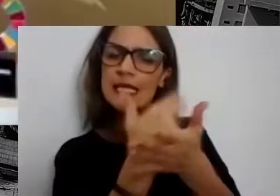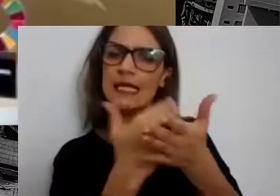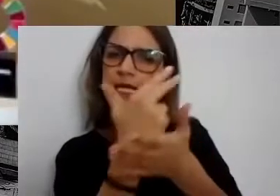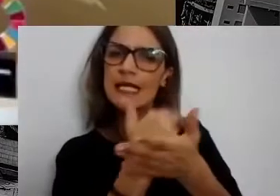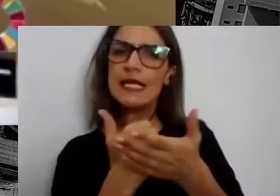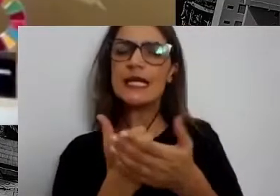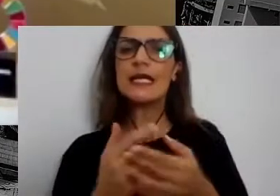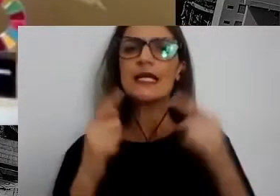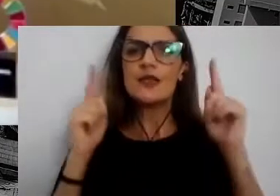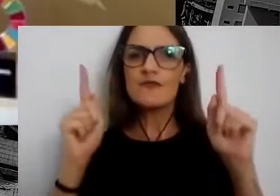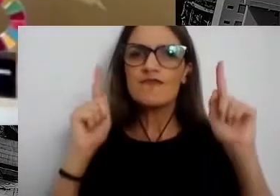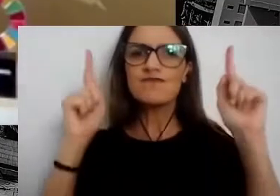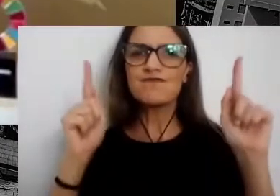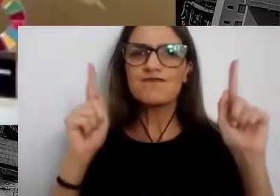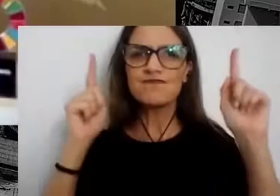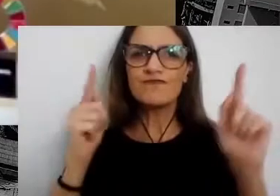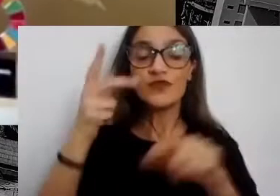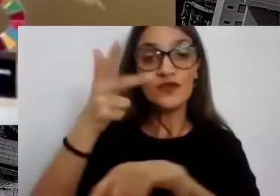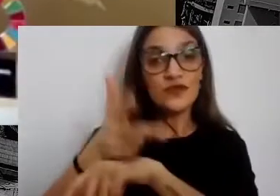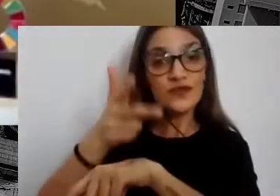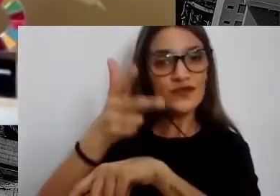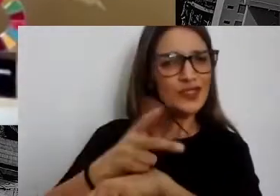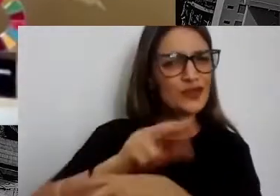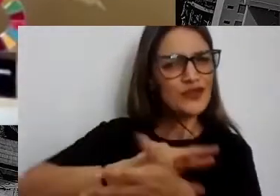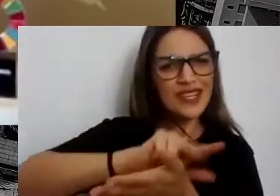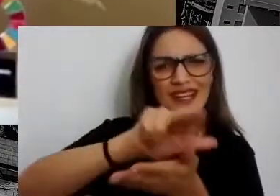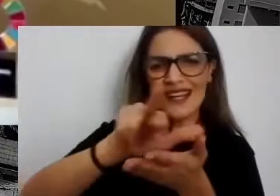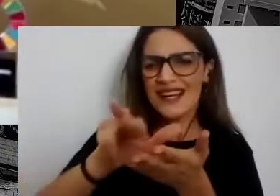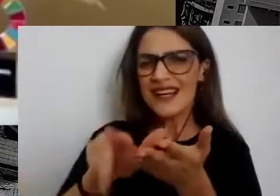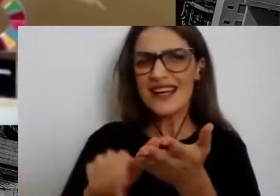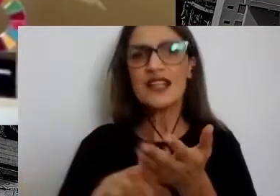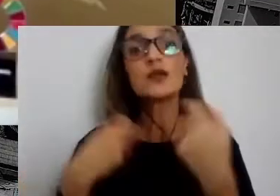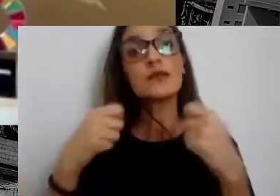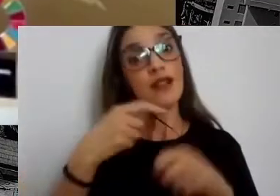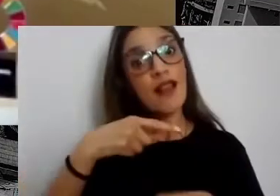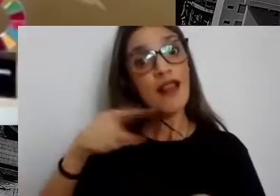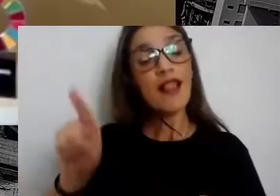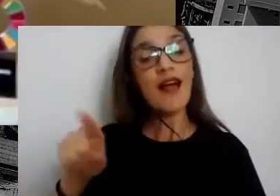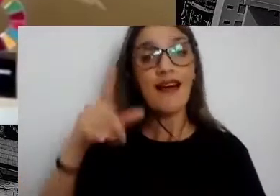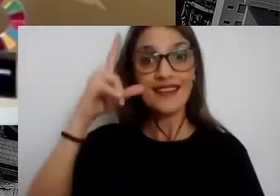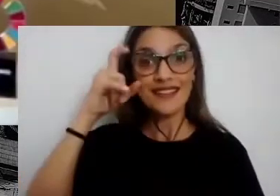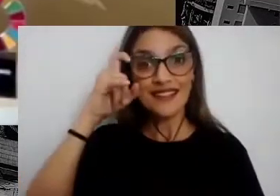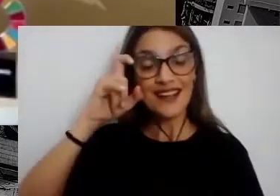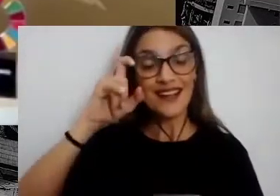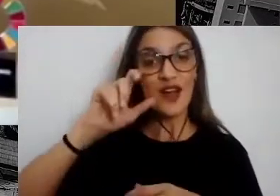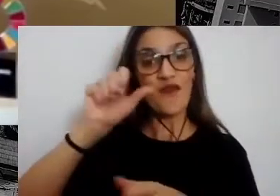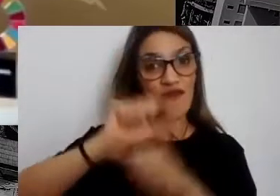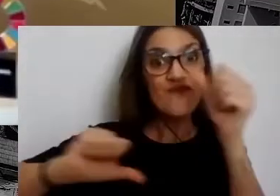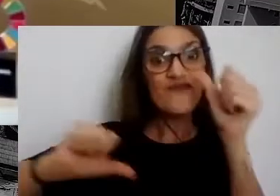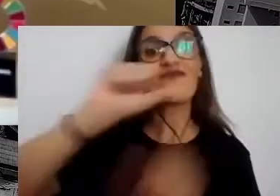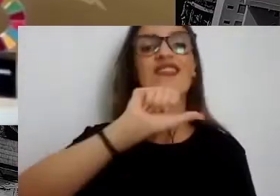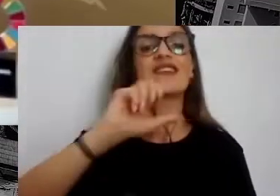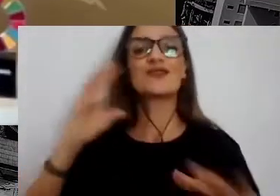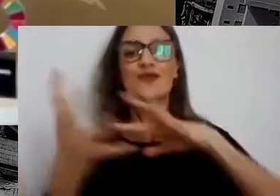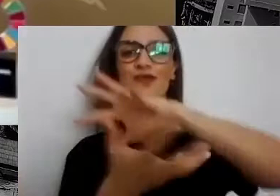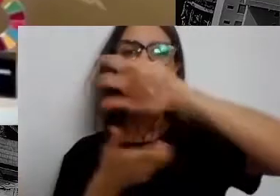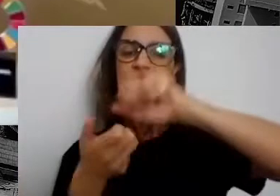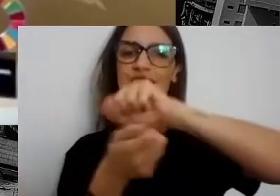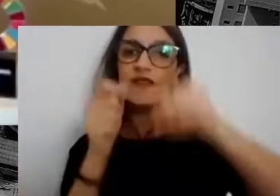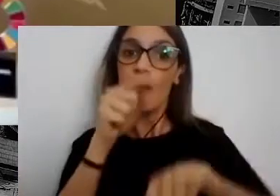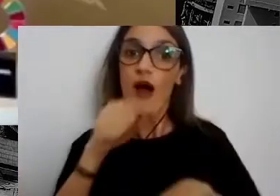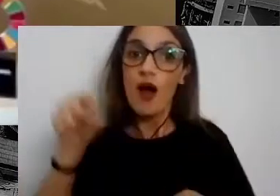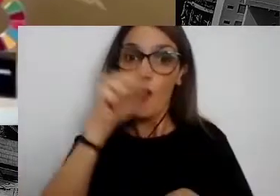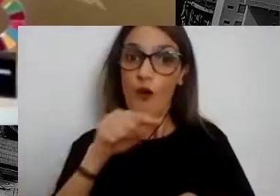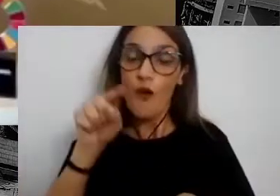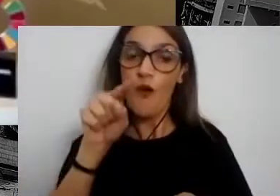videomapping imperdíveis, vocês precisam correr lá no Instagram da Virada Sustentável, o arroba Virada Sustentável, para conferir essas